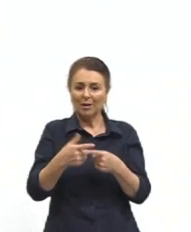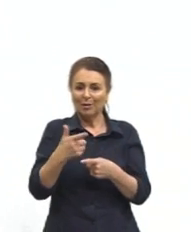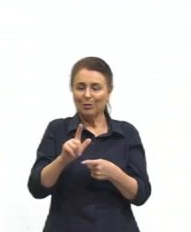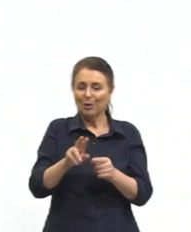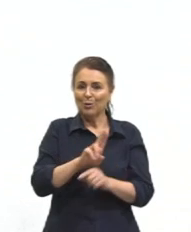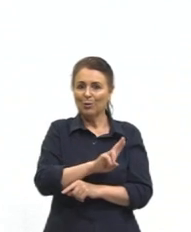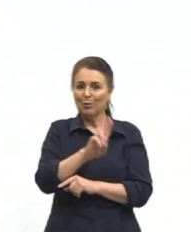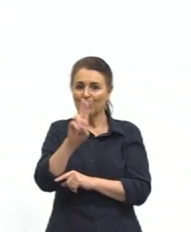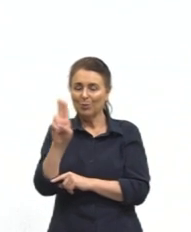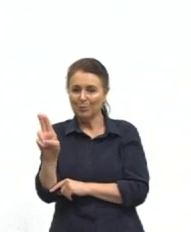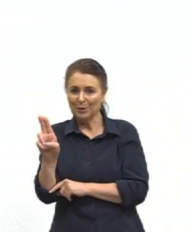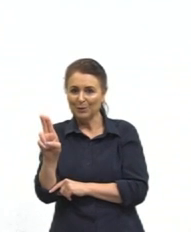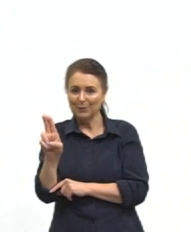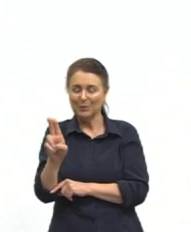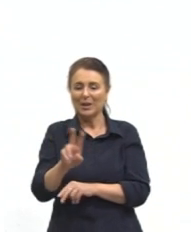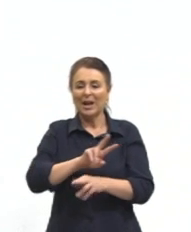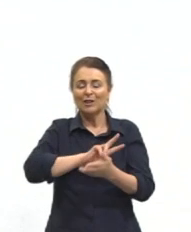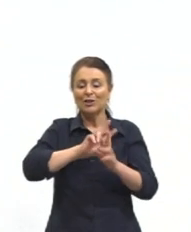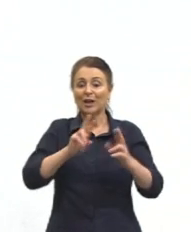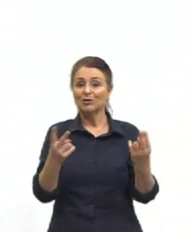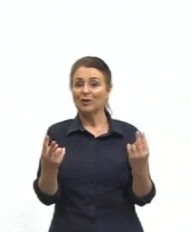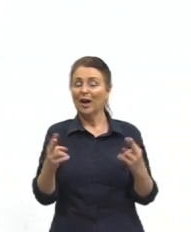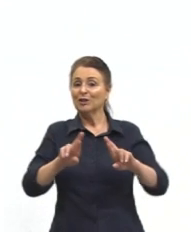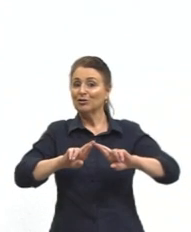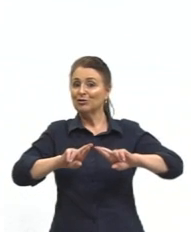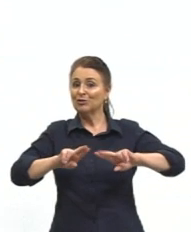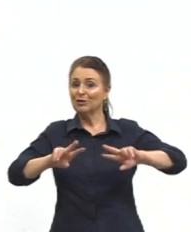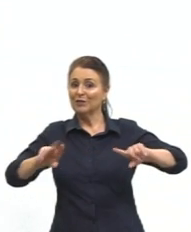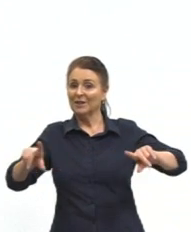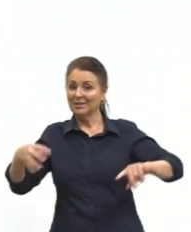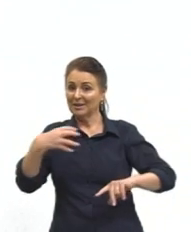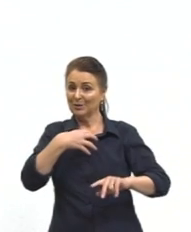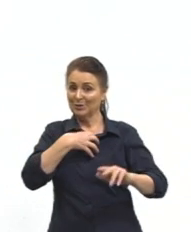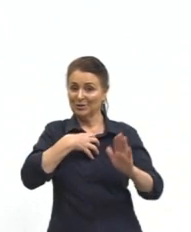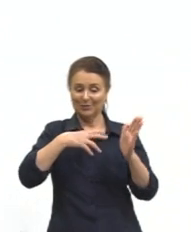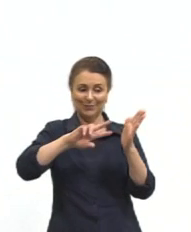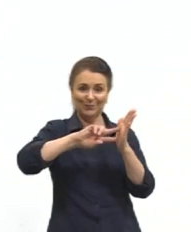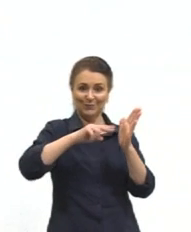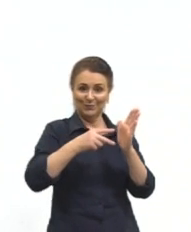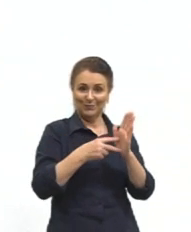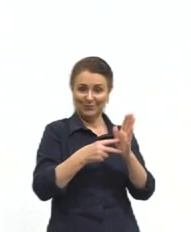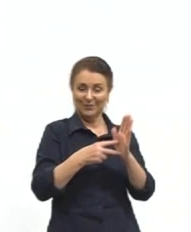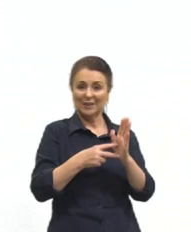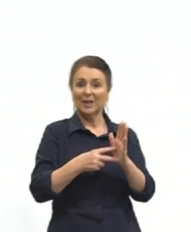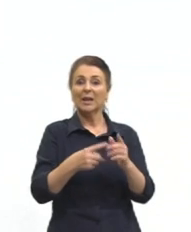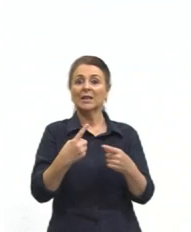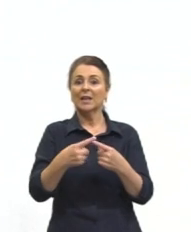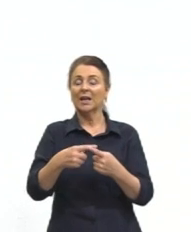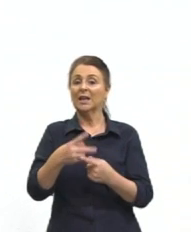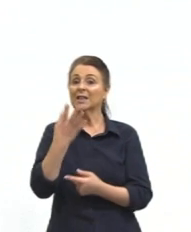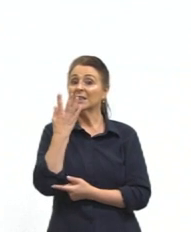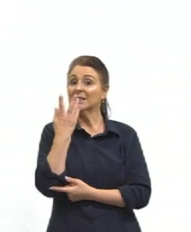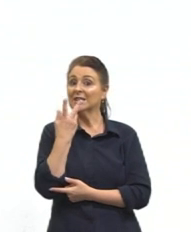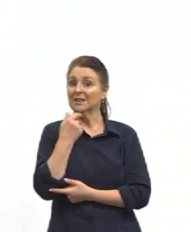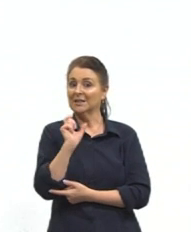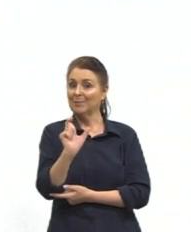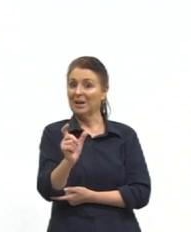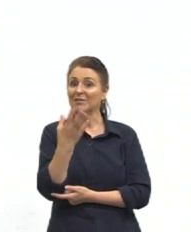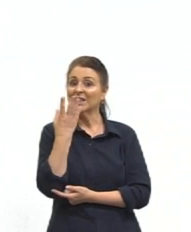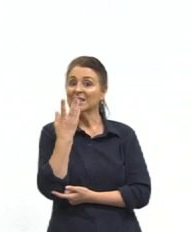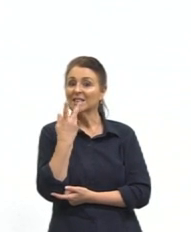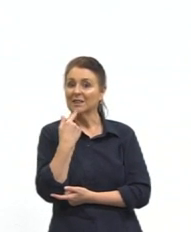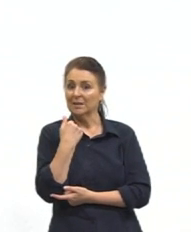nome heterossemântico ali, mas você precisava saber que criança é um falso amigo. A palavra criança não